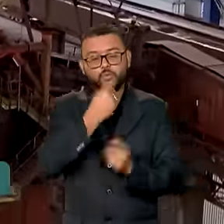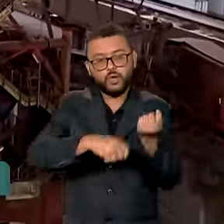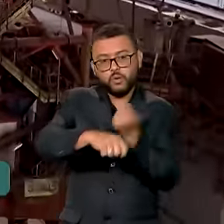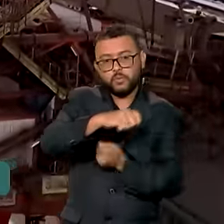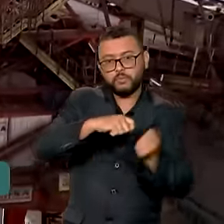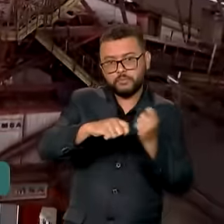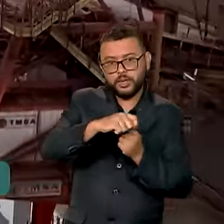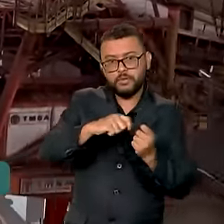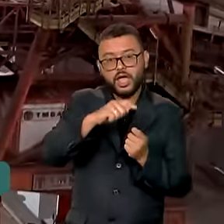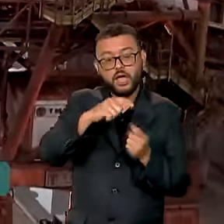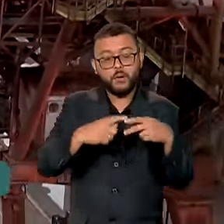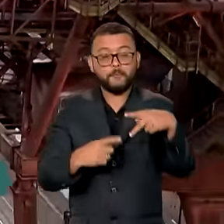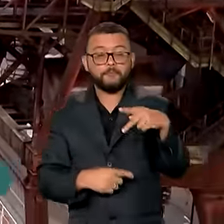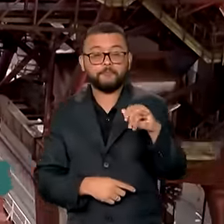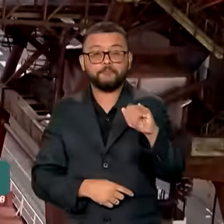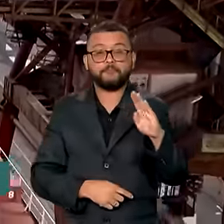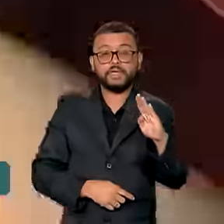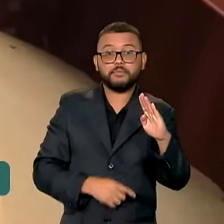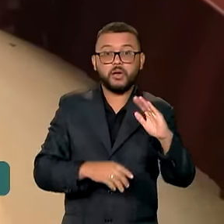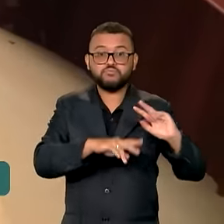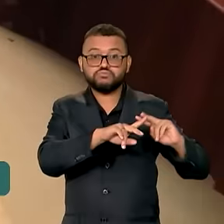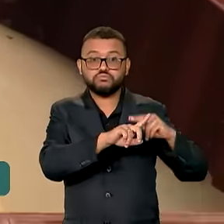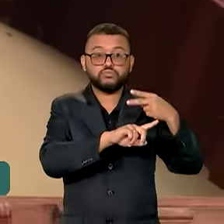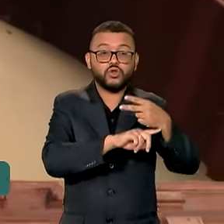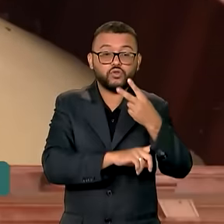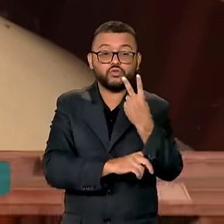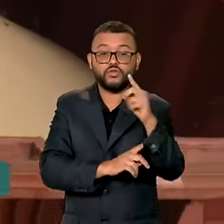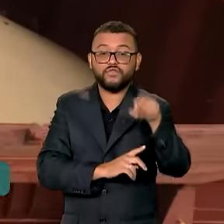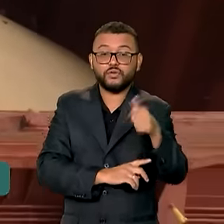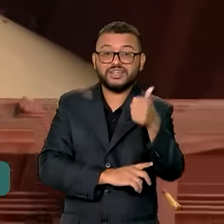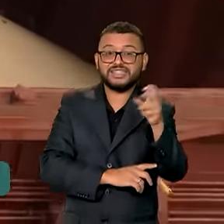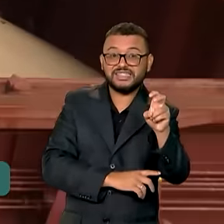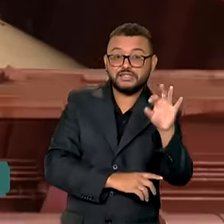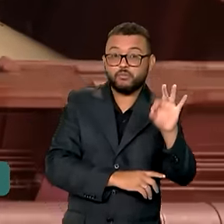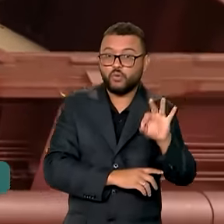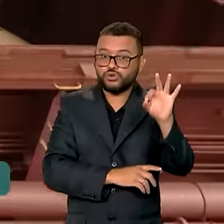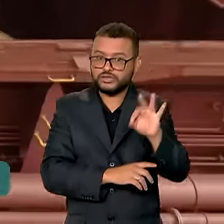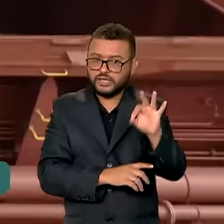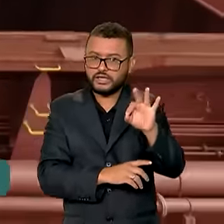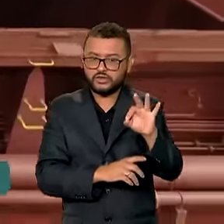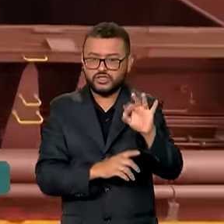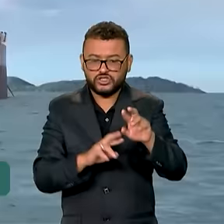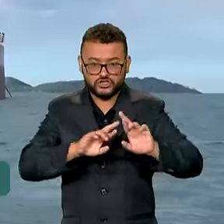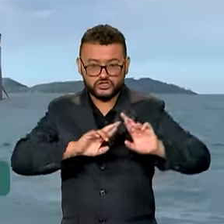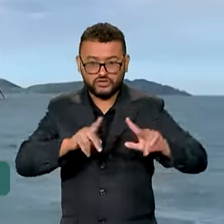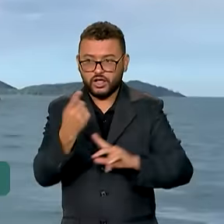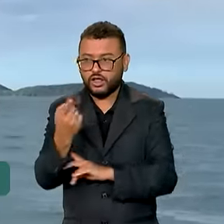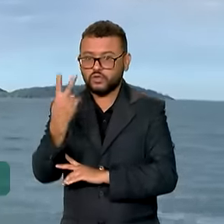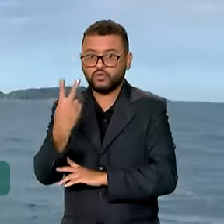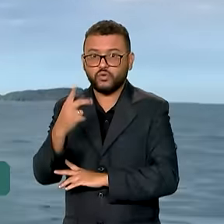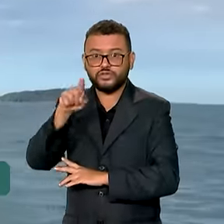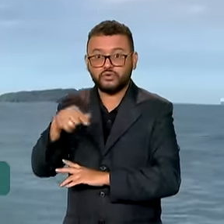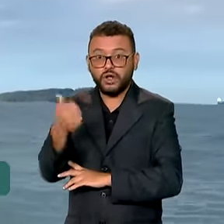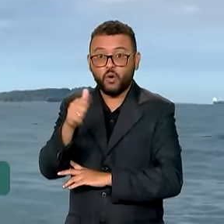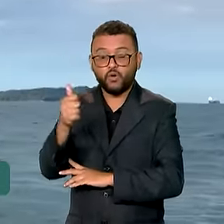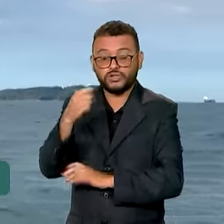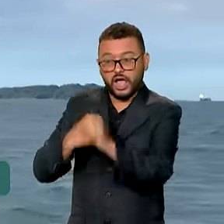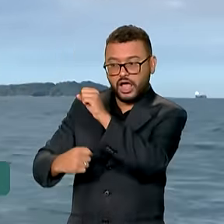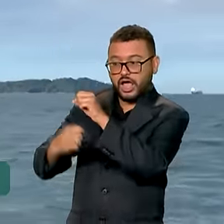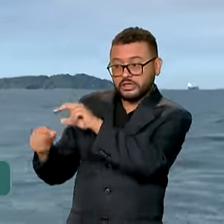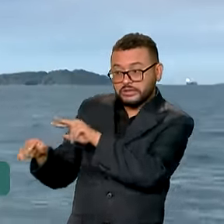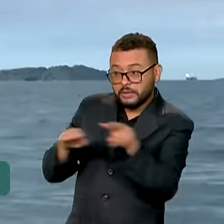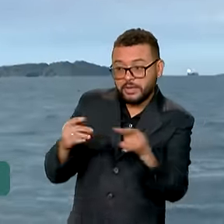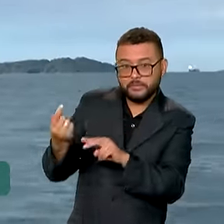país, o PIB vai crescer 2,15%, mais do que os 2,11% da semana passada.